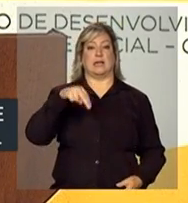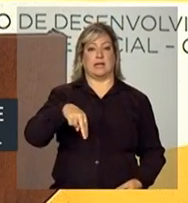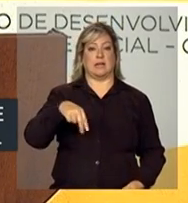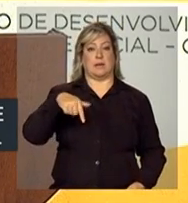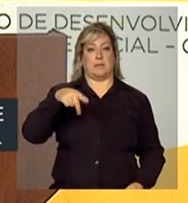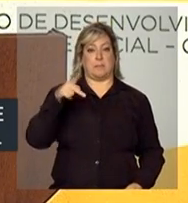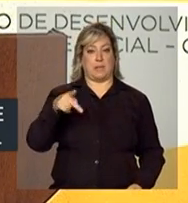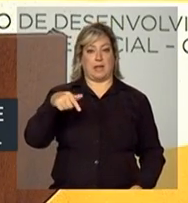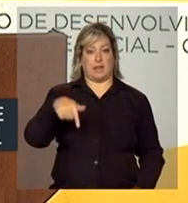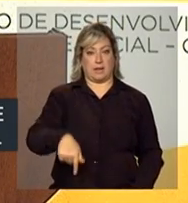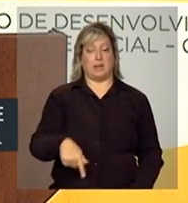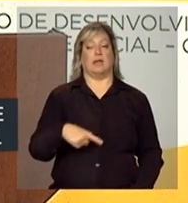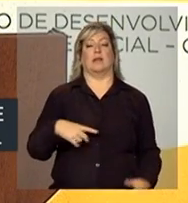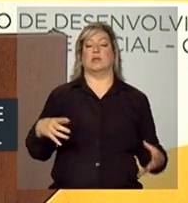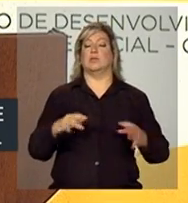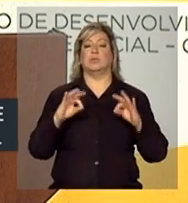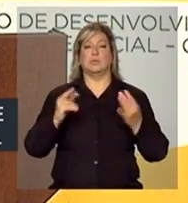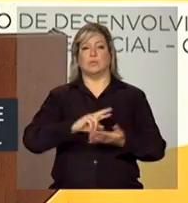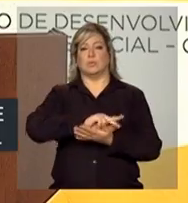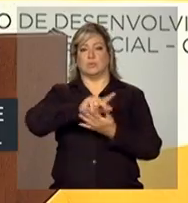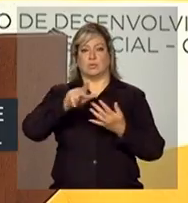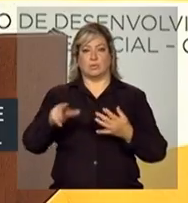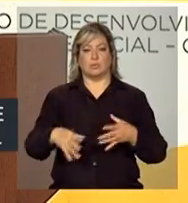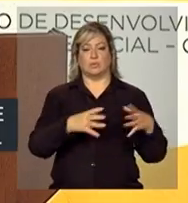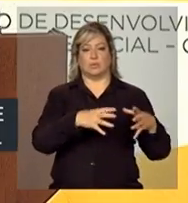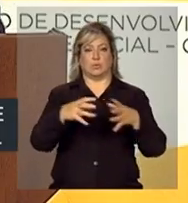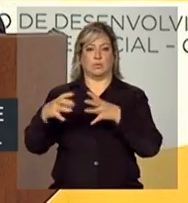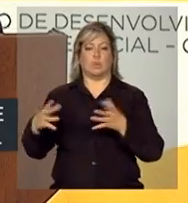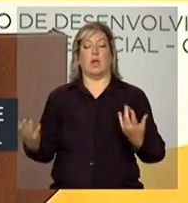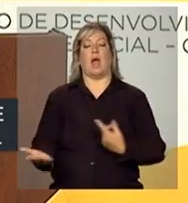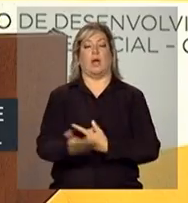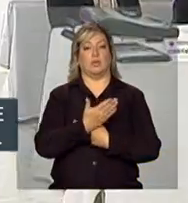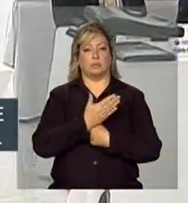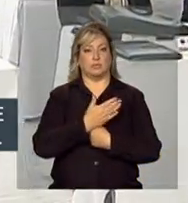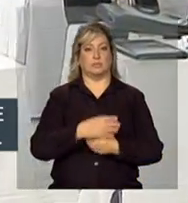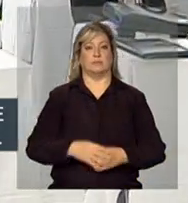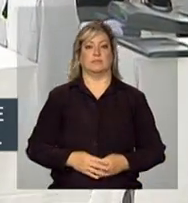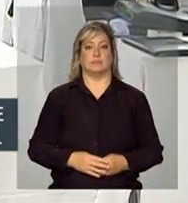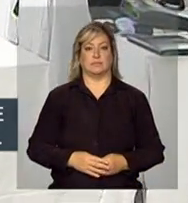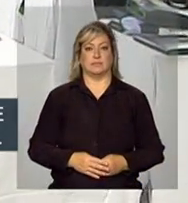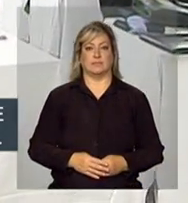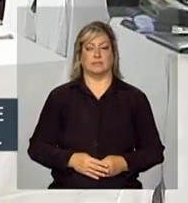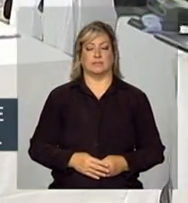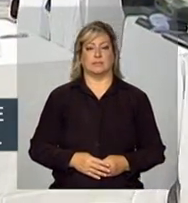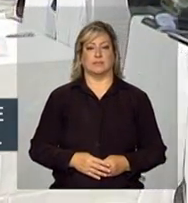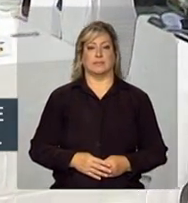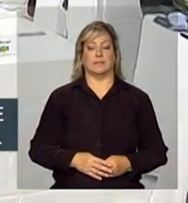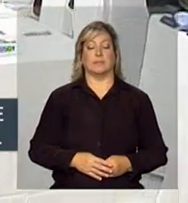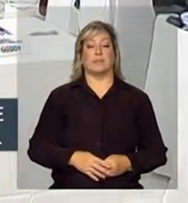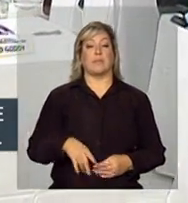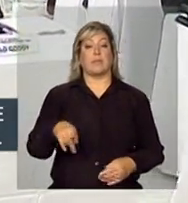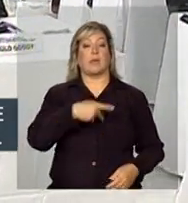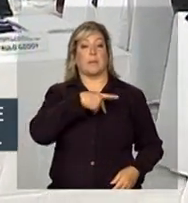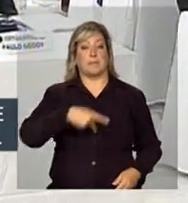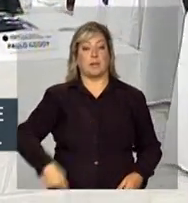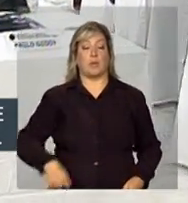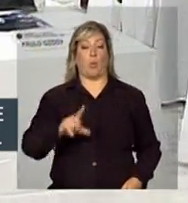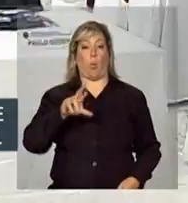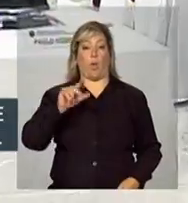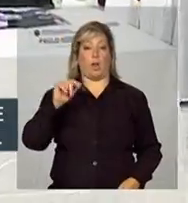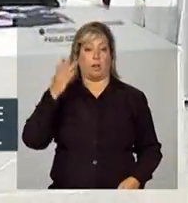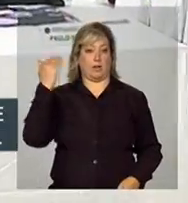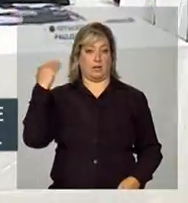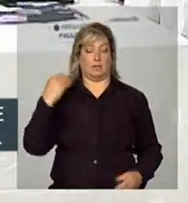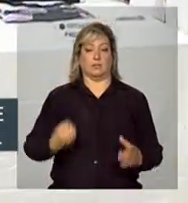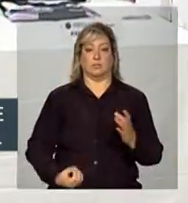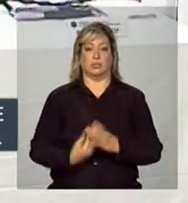foram pessoas e instituições que nos ajudaram. E o presidente Lula, ao criar o Conselho,